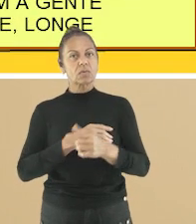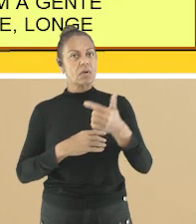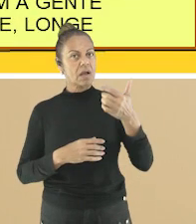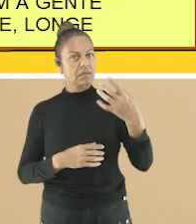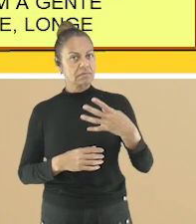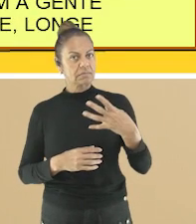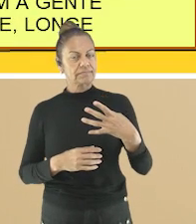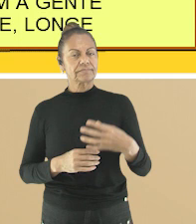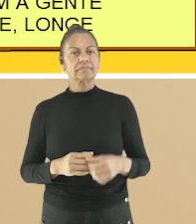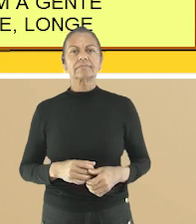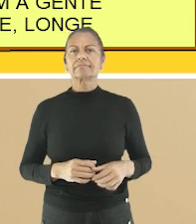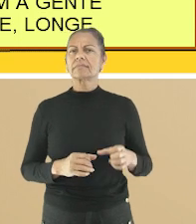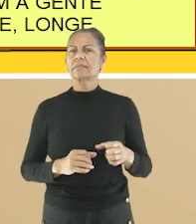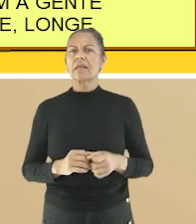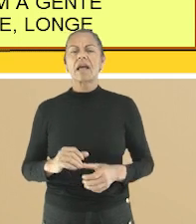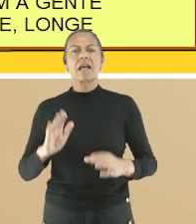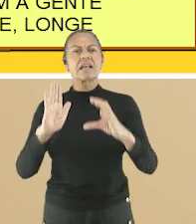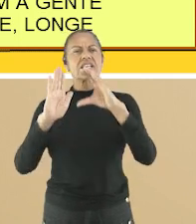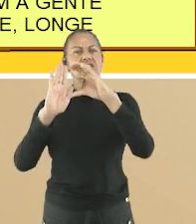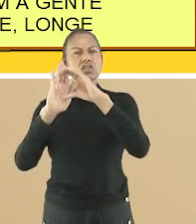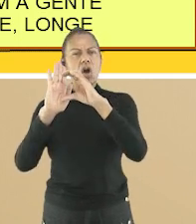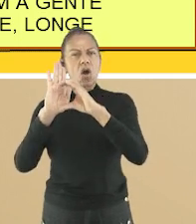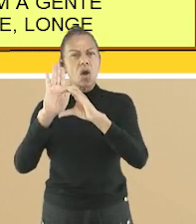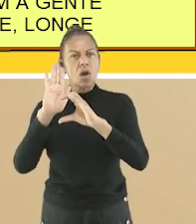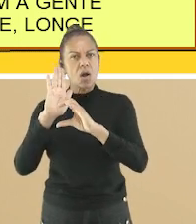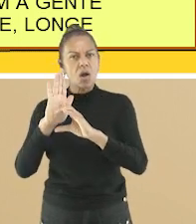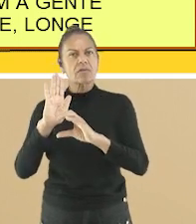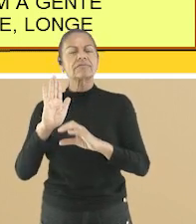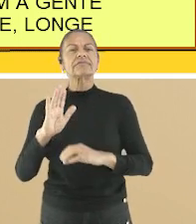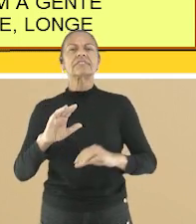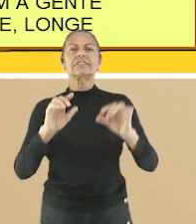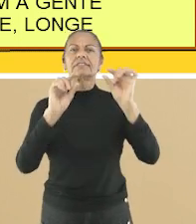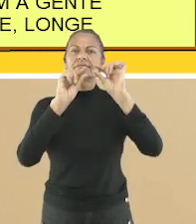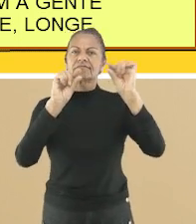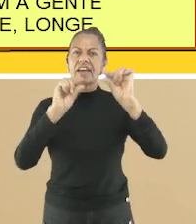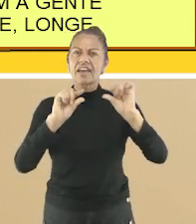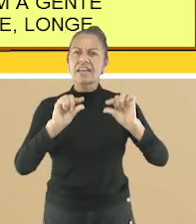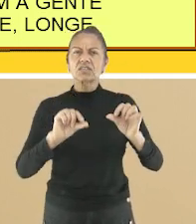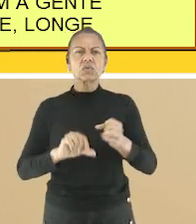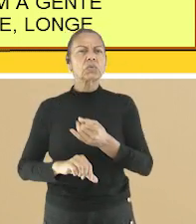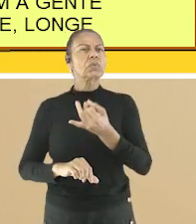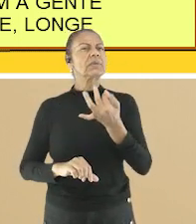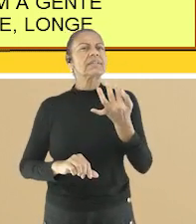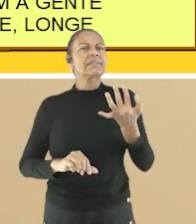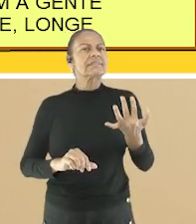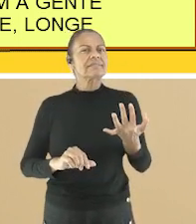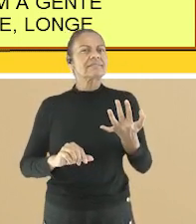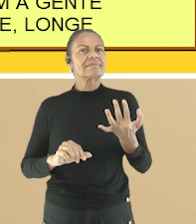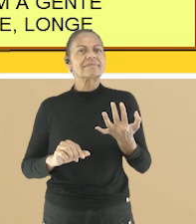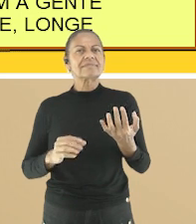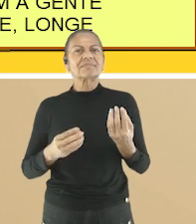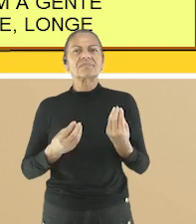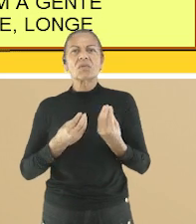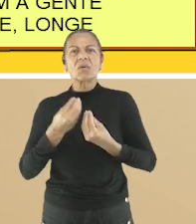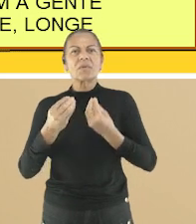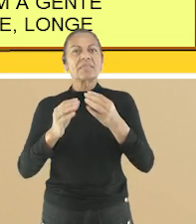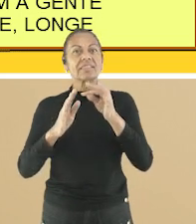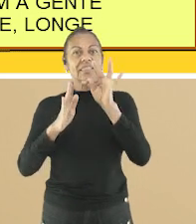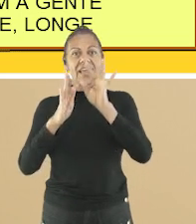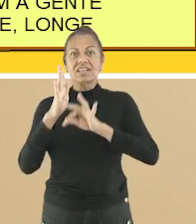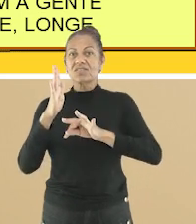Quantas estrofes e quantos versos há no poema? Caixa mágica de surpresas E aí?